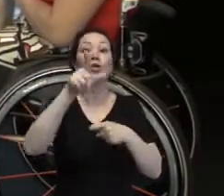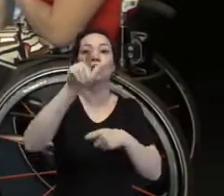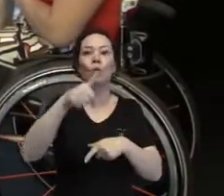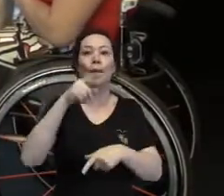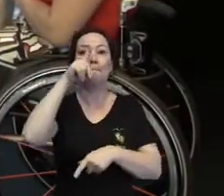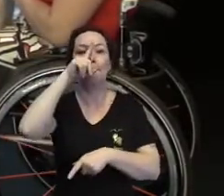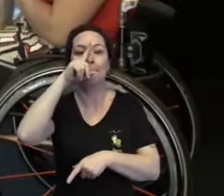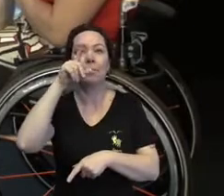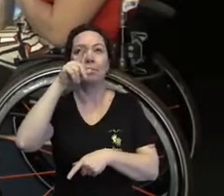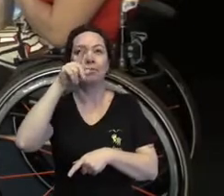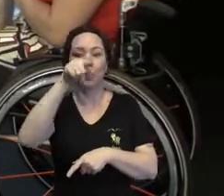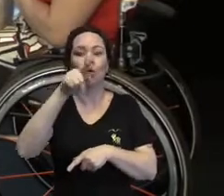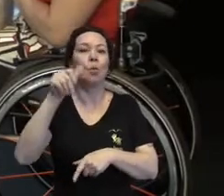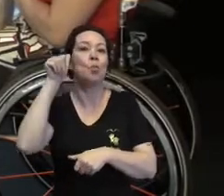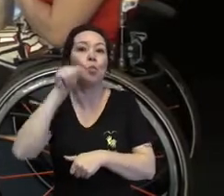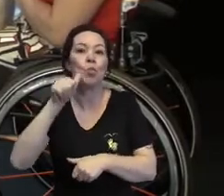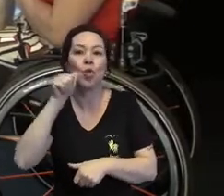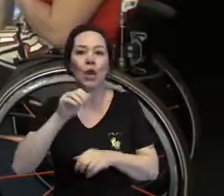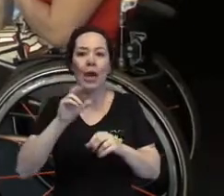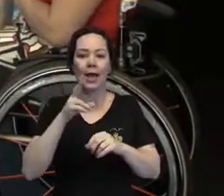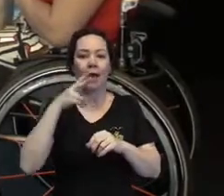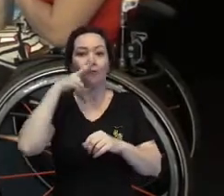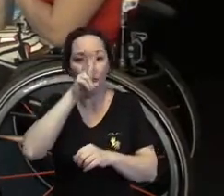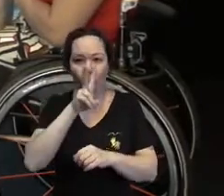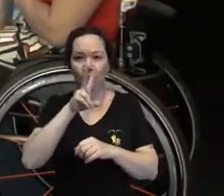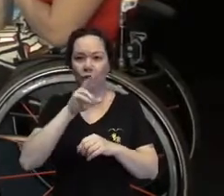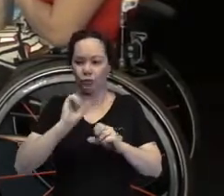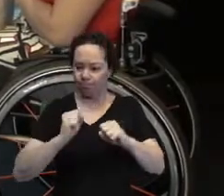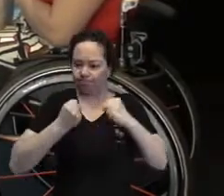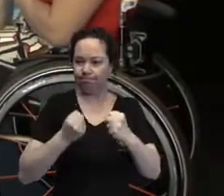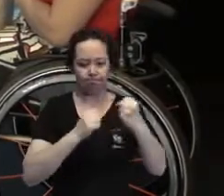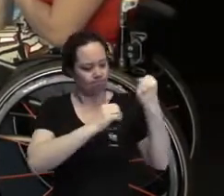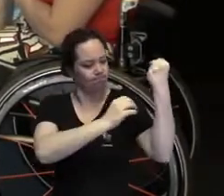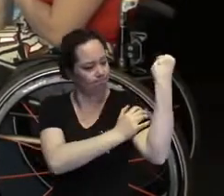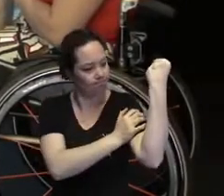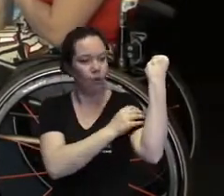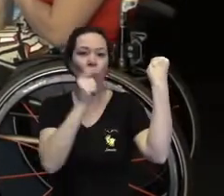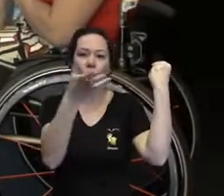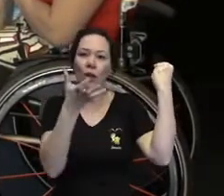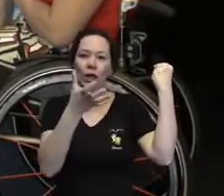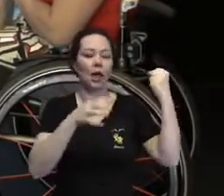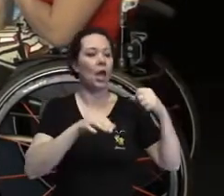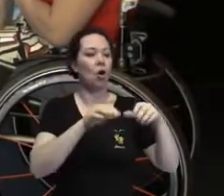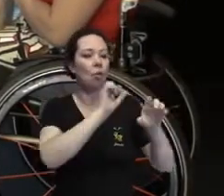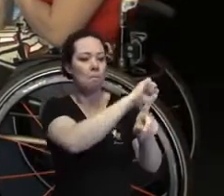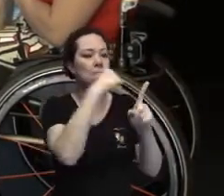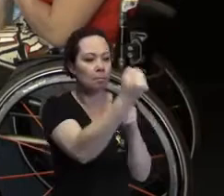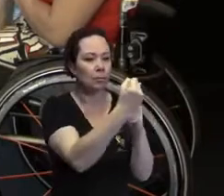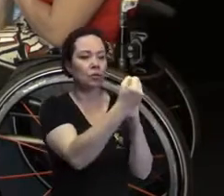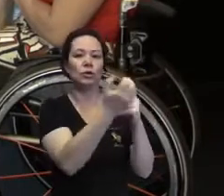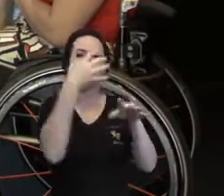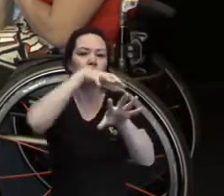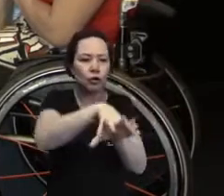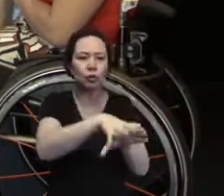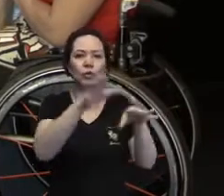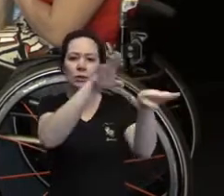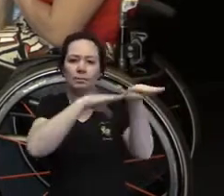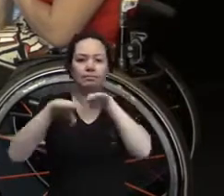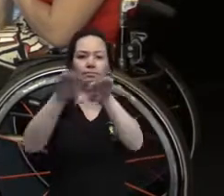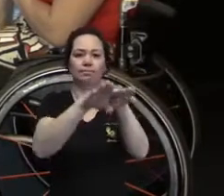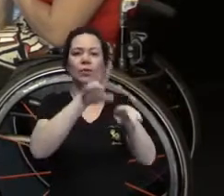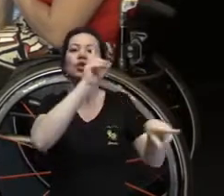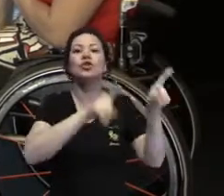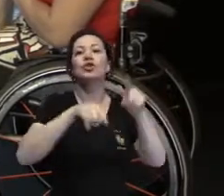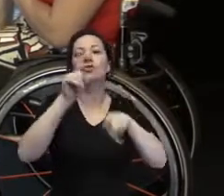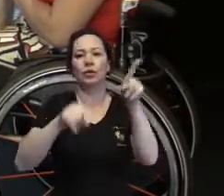forte. A gente considera você uma mulher forte e que está nessa busca de equidade por uma sociedade mais inclusiva e diversa.